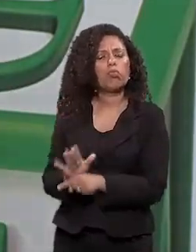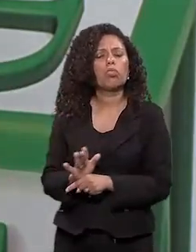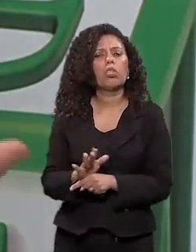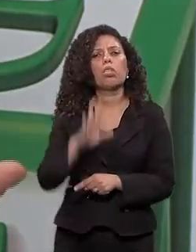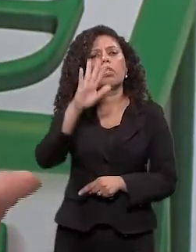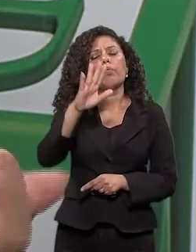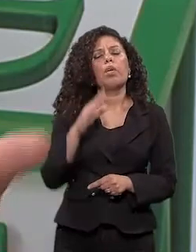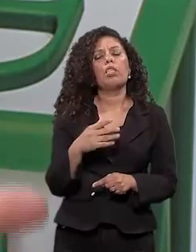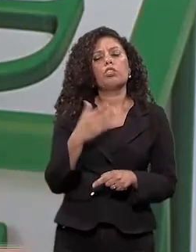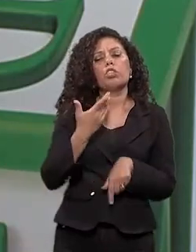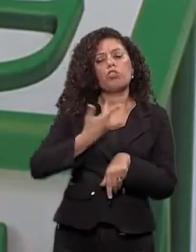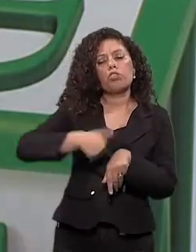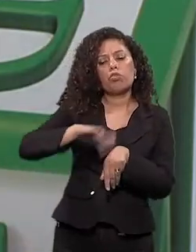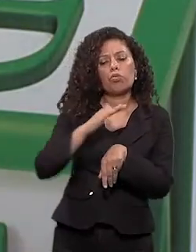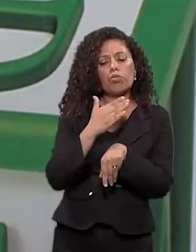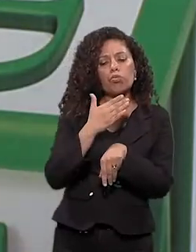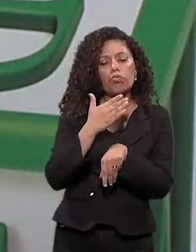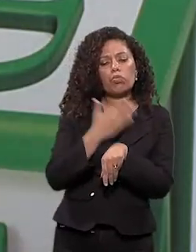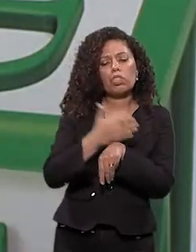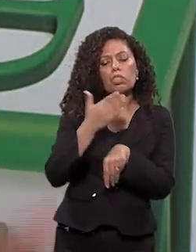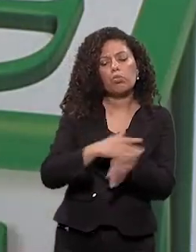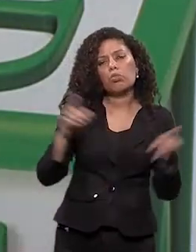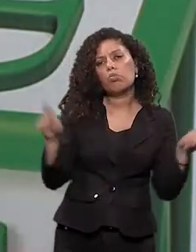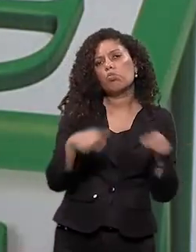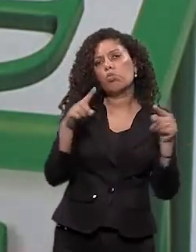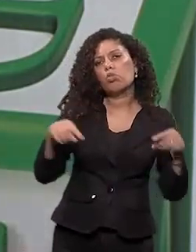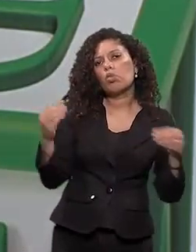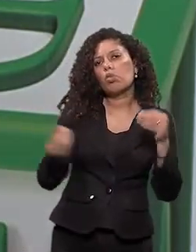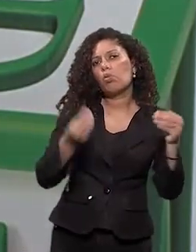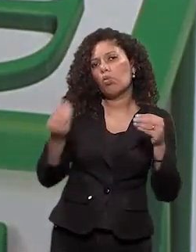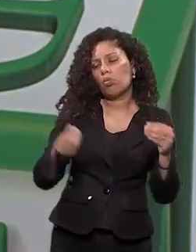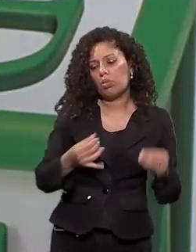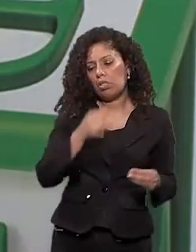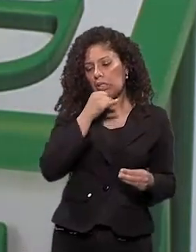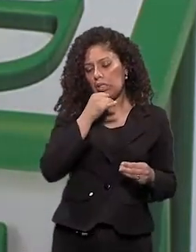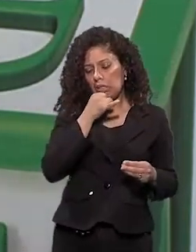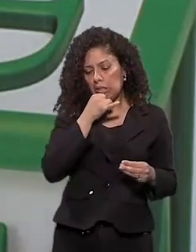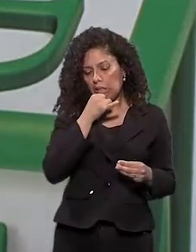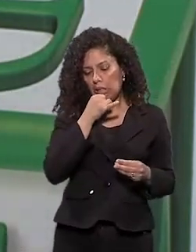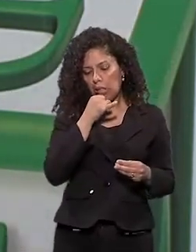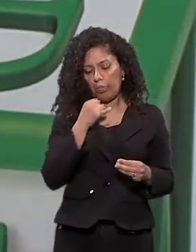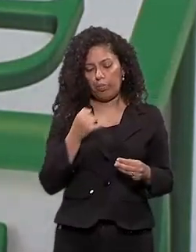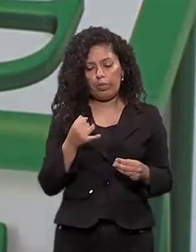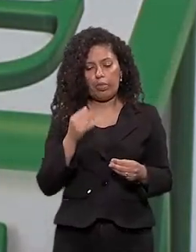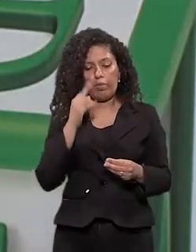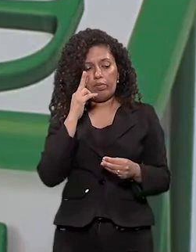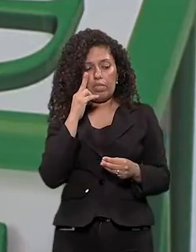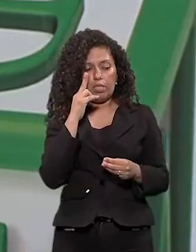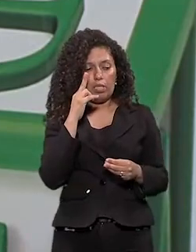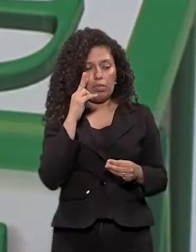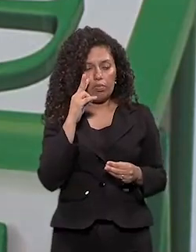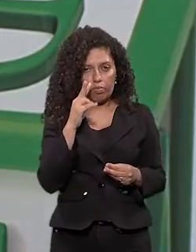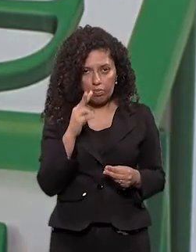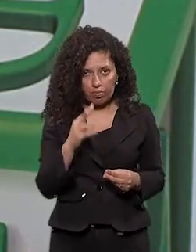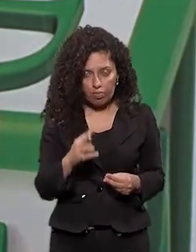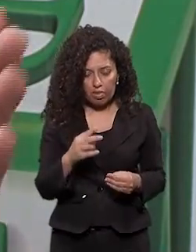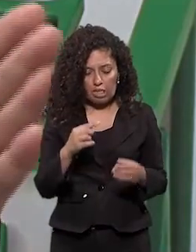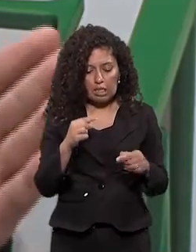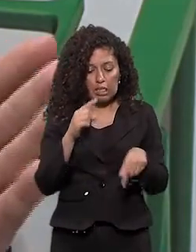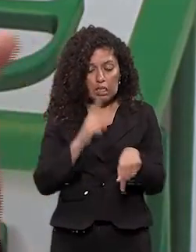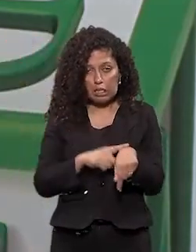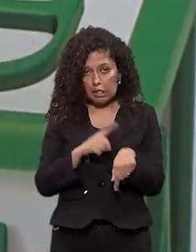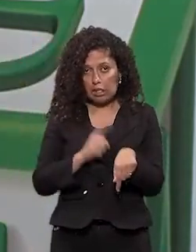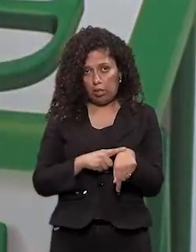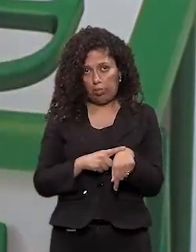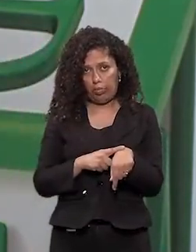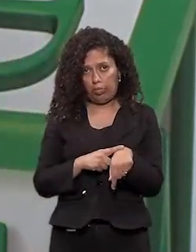que é essa medida Que se faz essa medida em música, né Com o compasso, por exemplo A gente usa o corpo Para conseguir visualizar esse tempo Que é